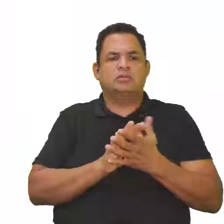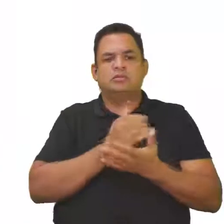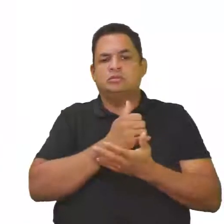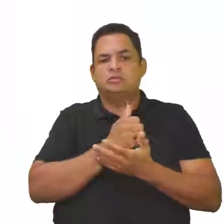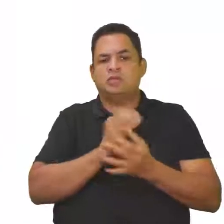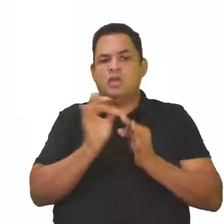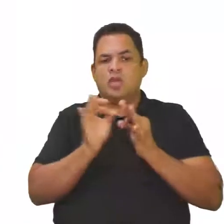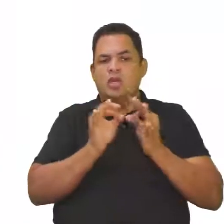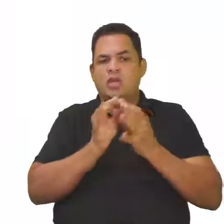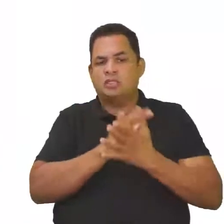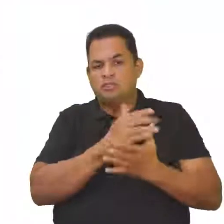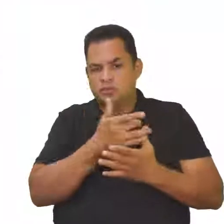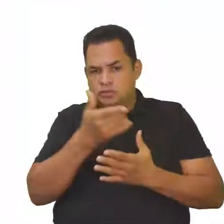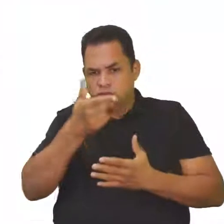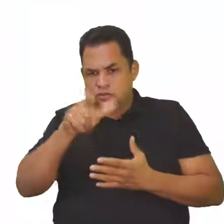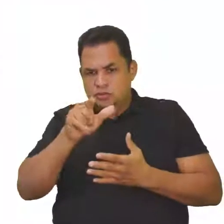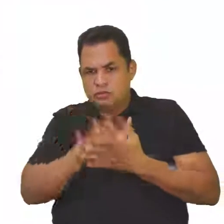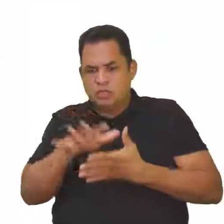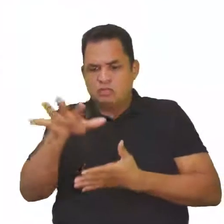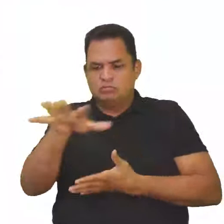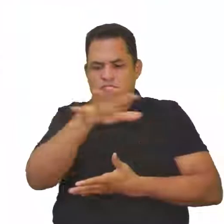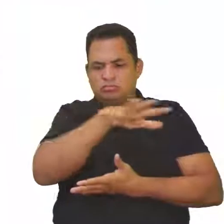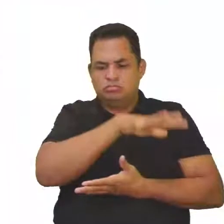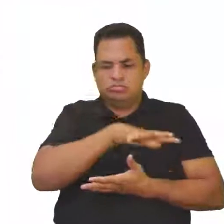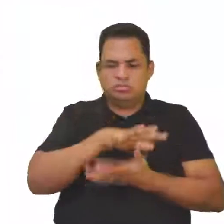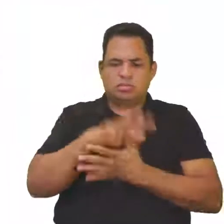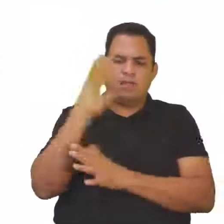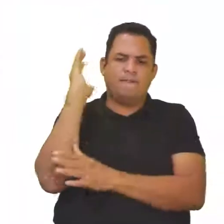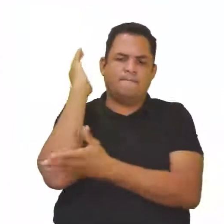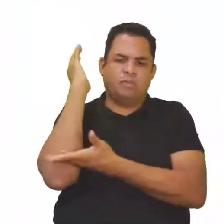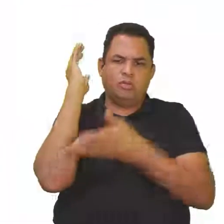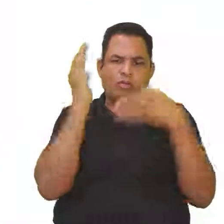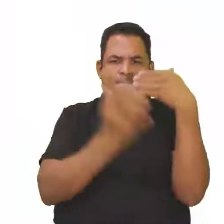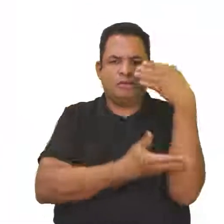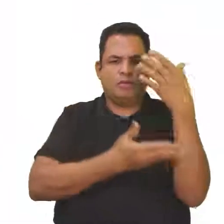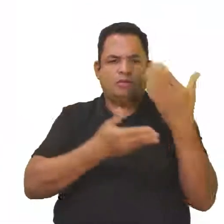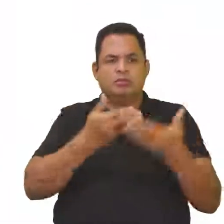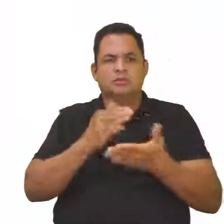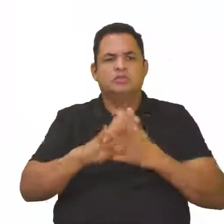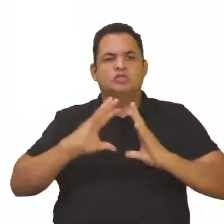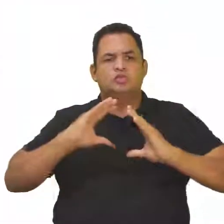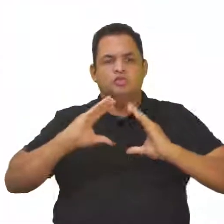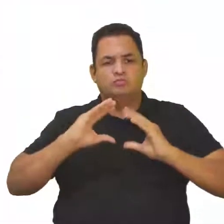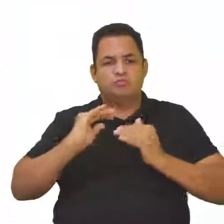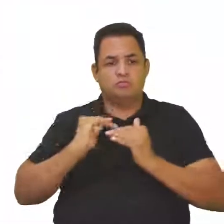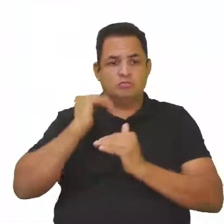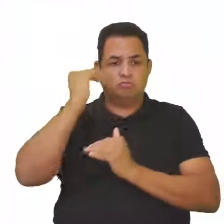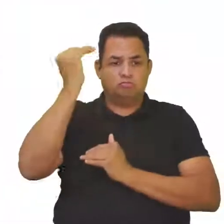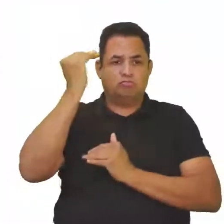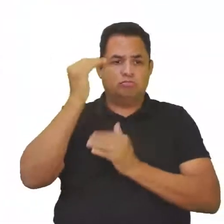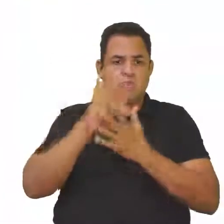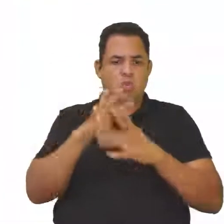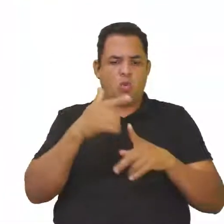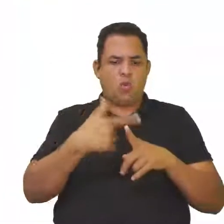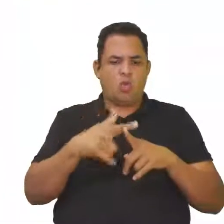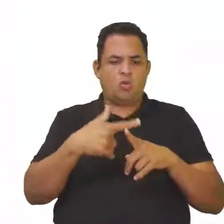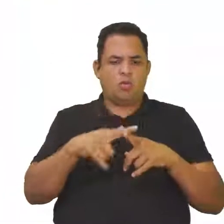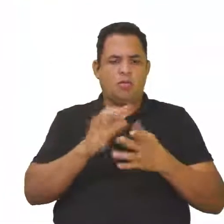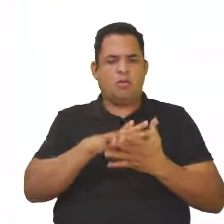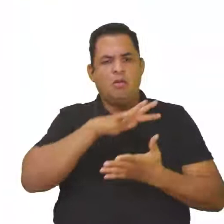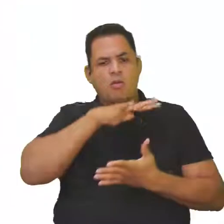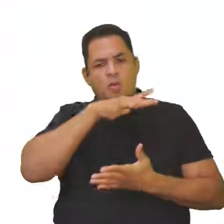recomposição de áreas degradadas superou os efeitos negativos da